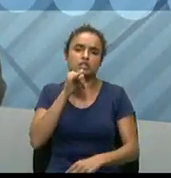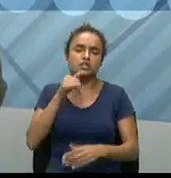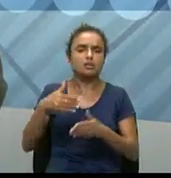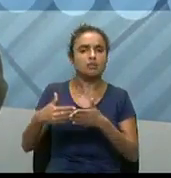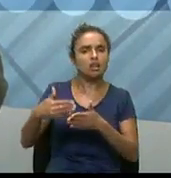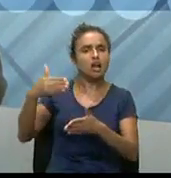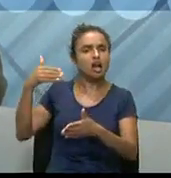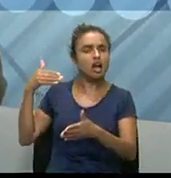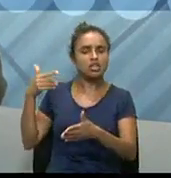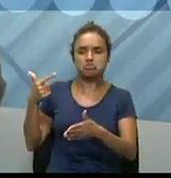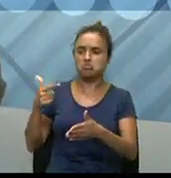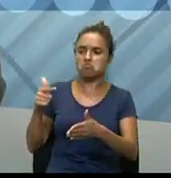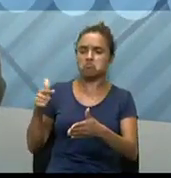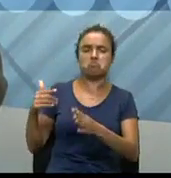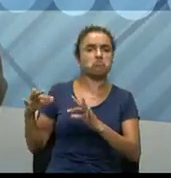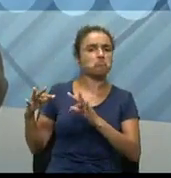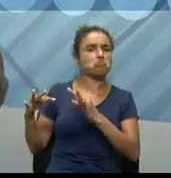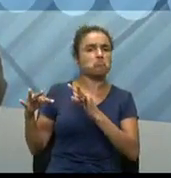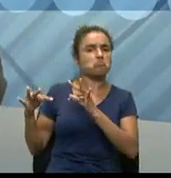tecnologia.